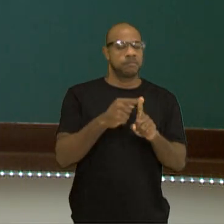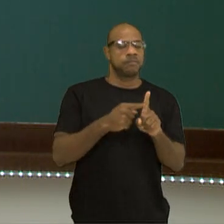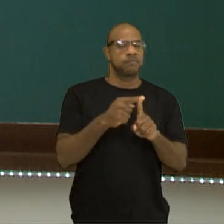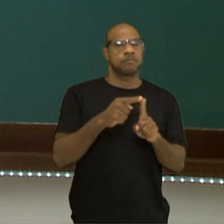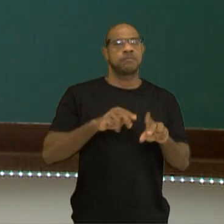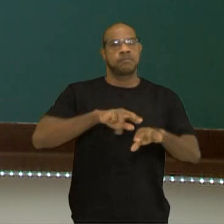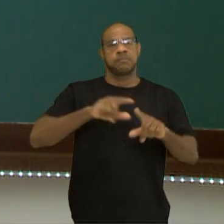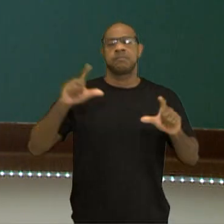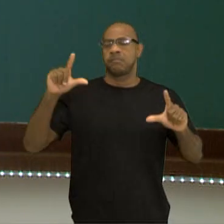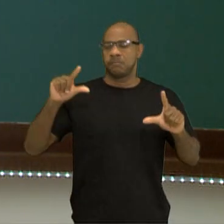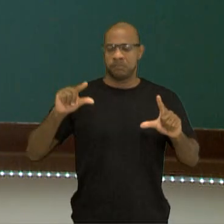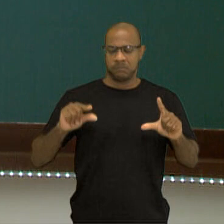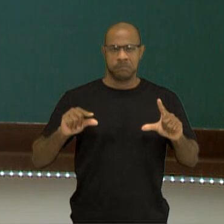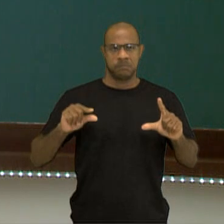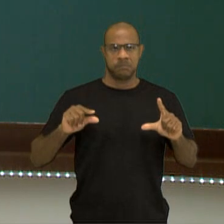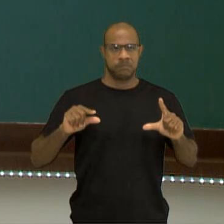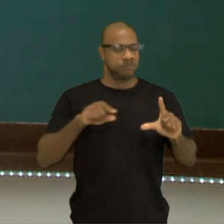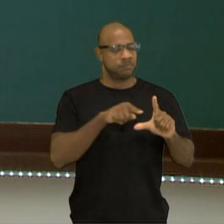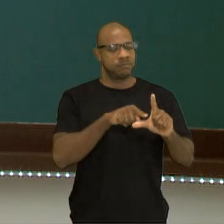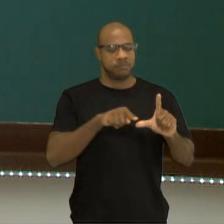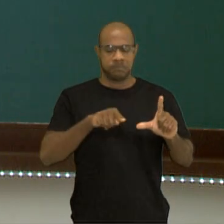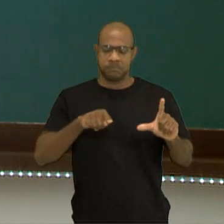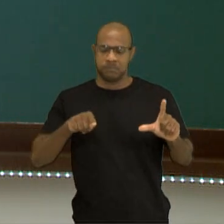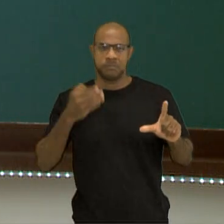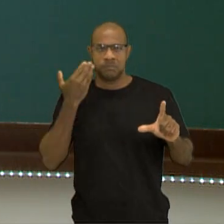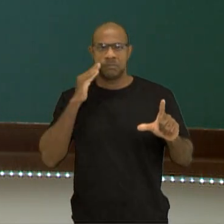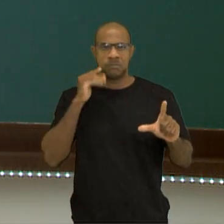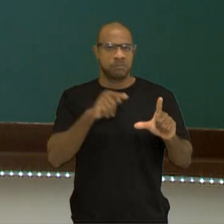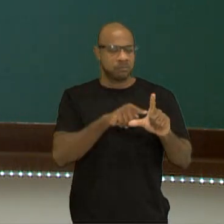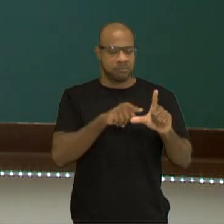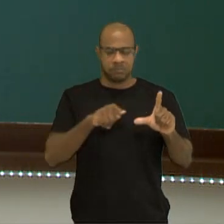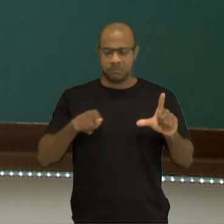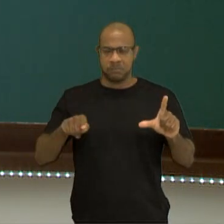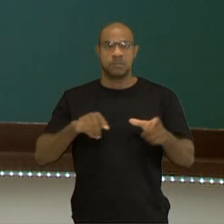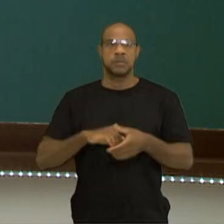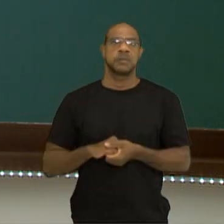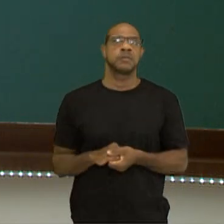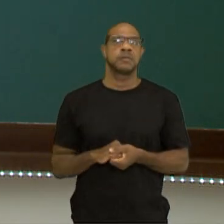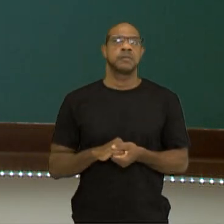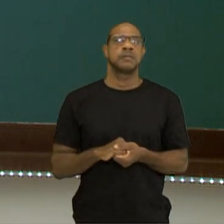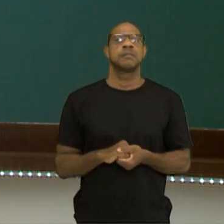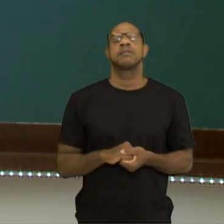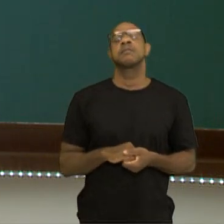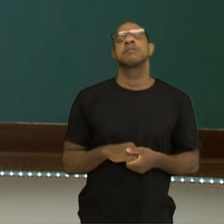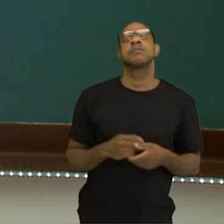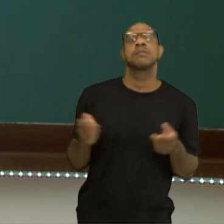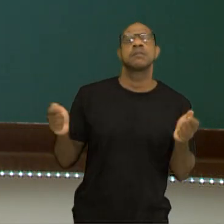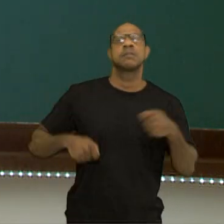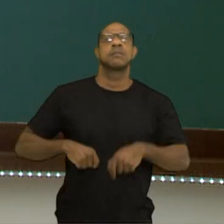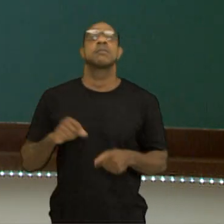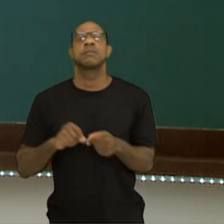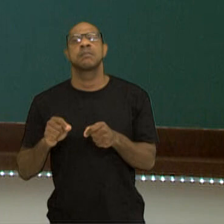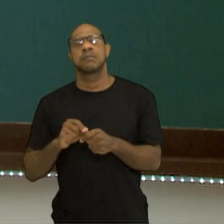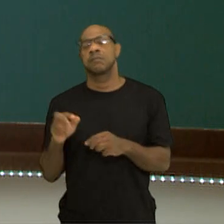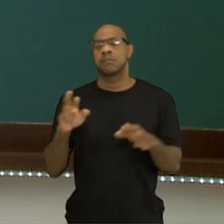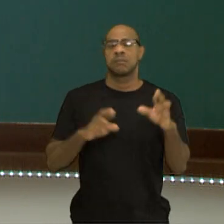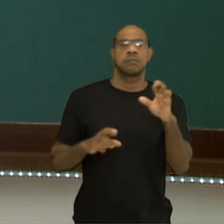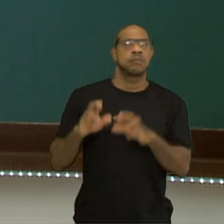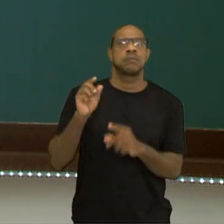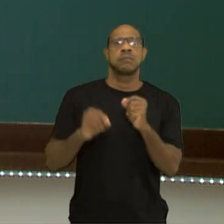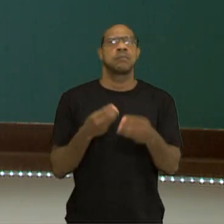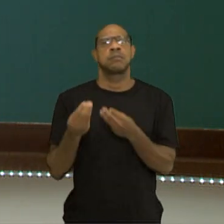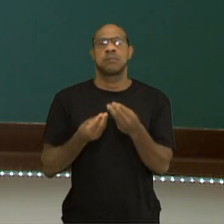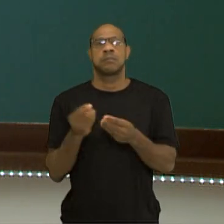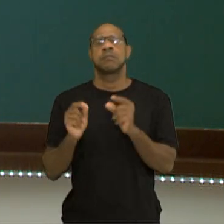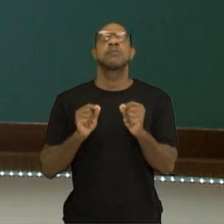diminuir, como na linha aqui, azul, mais clarinha. E aí eu posso fazer análise então de como